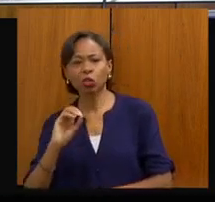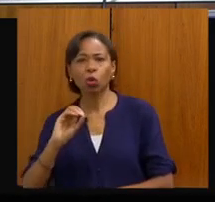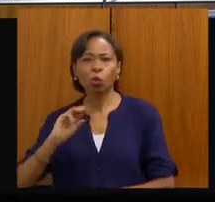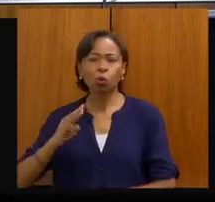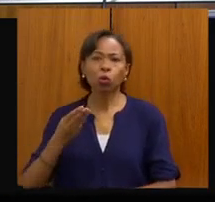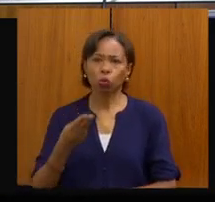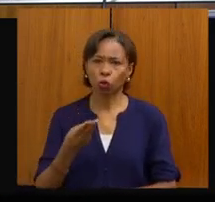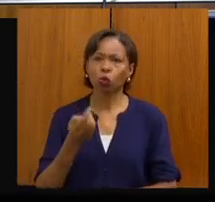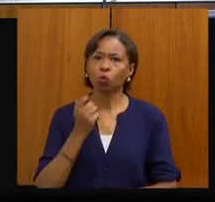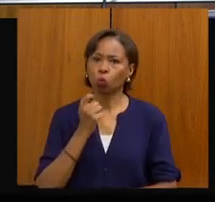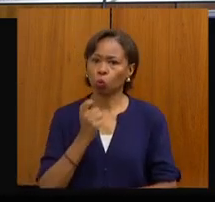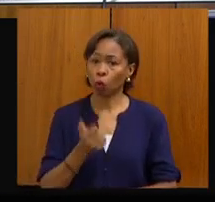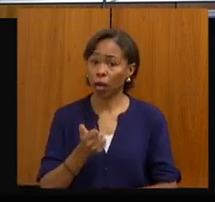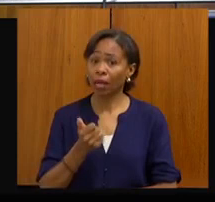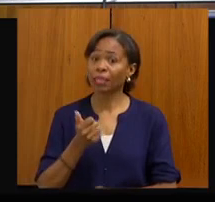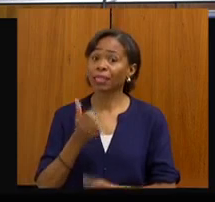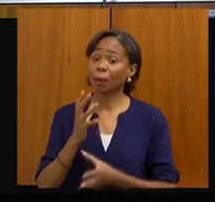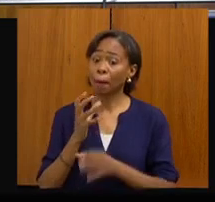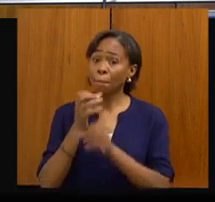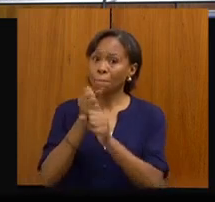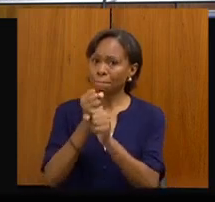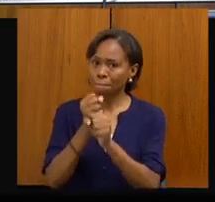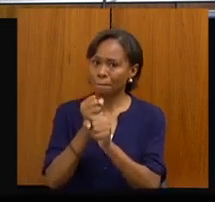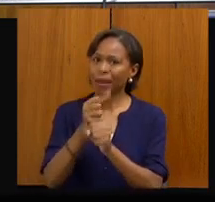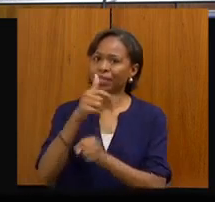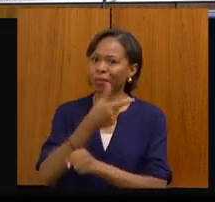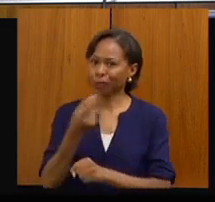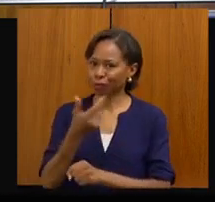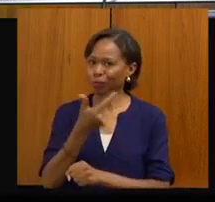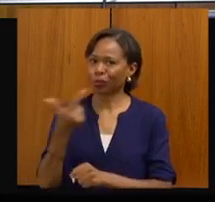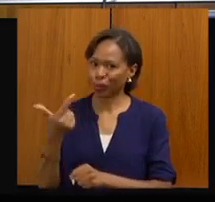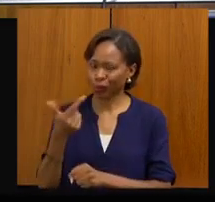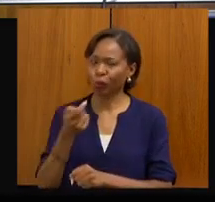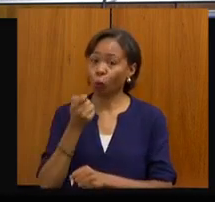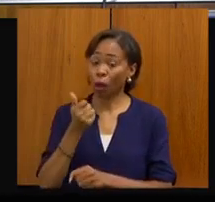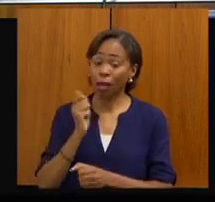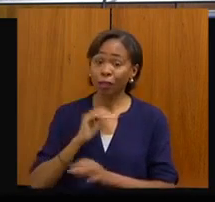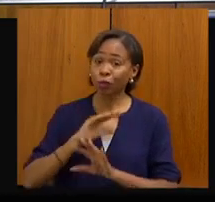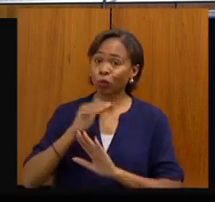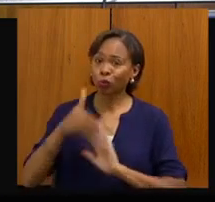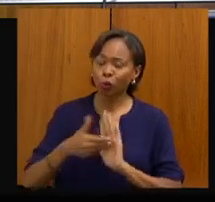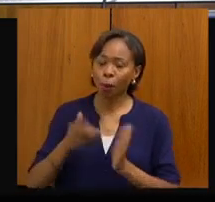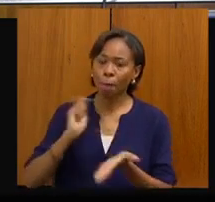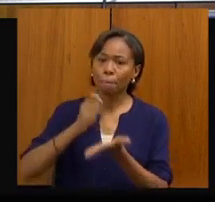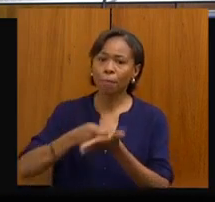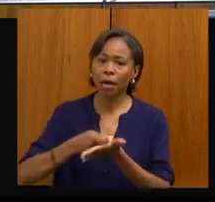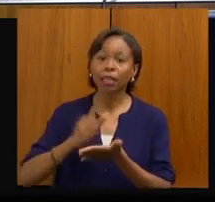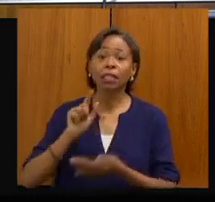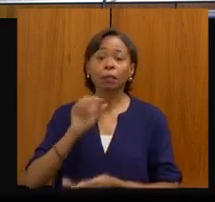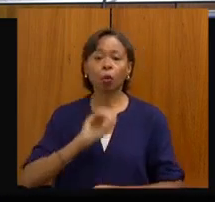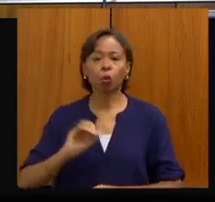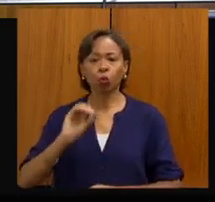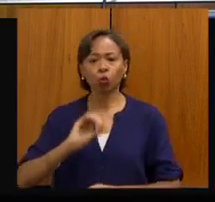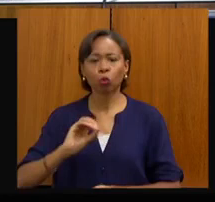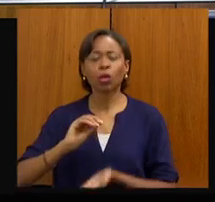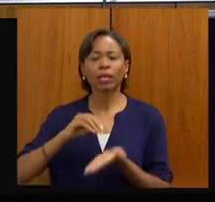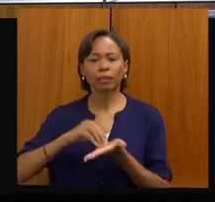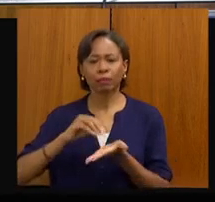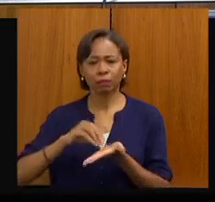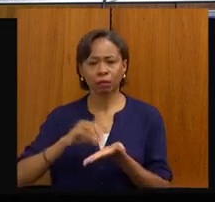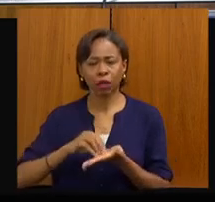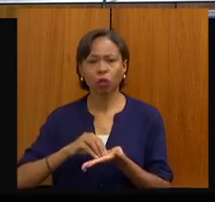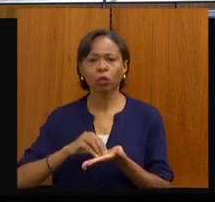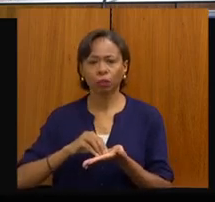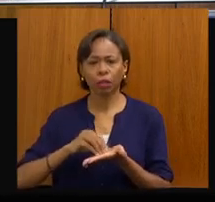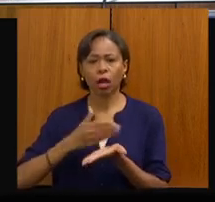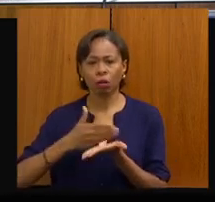já pagando quase a totalidade do ano de 22, e, a partir de outubro, o resíduo em 96 parcelas. Estamos,